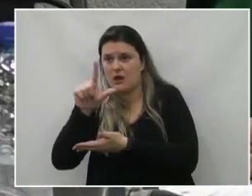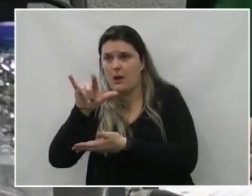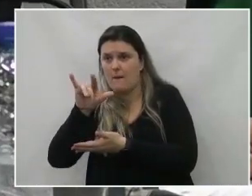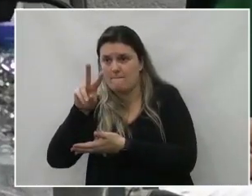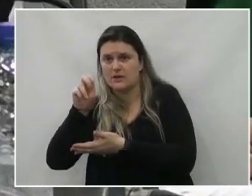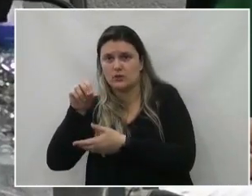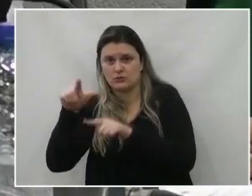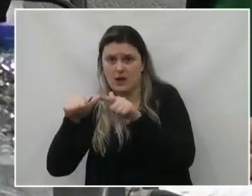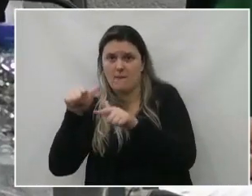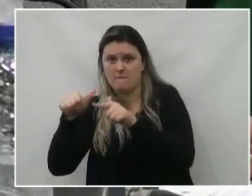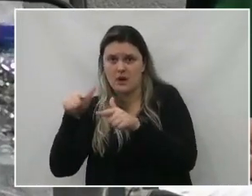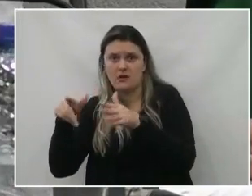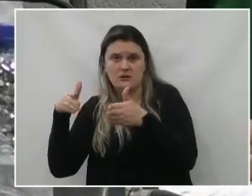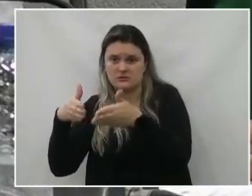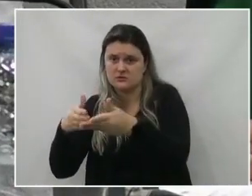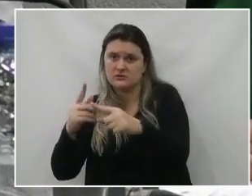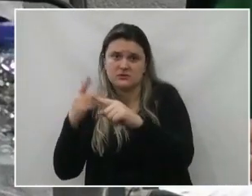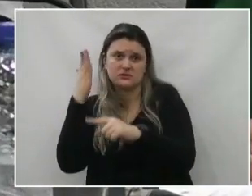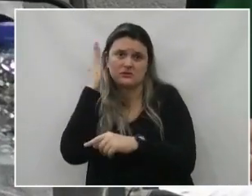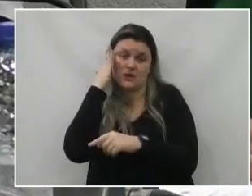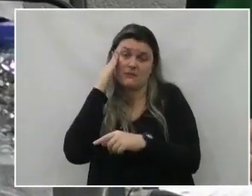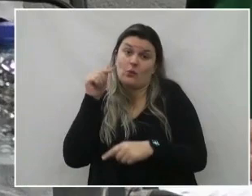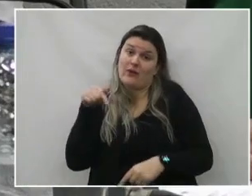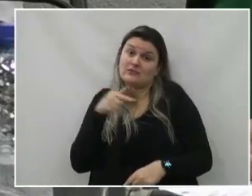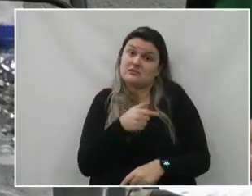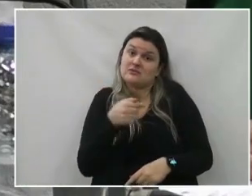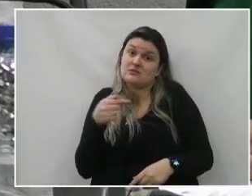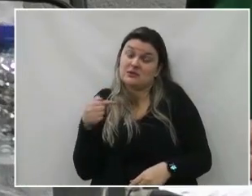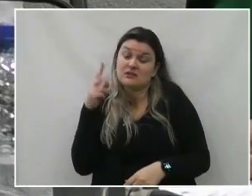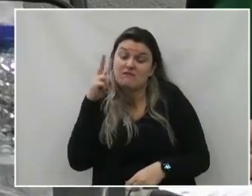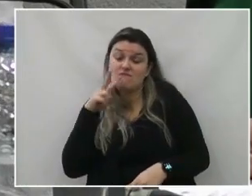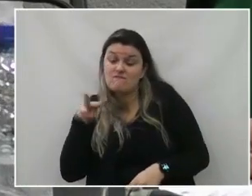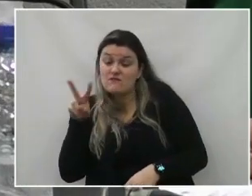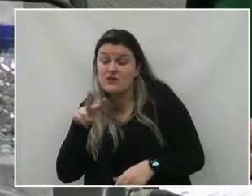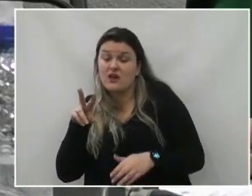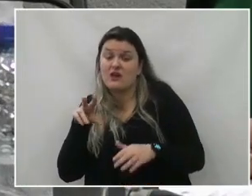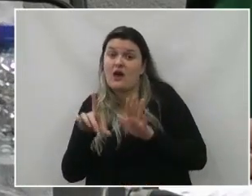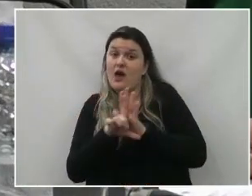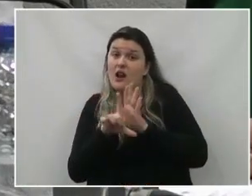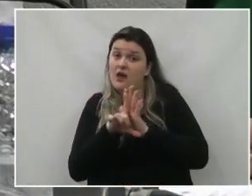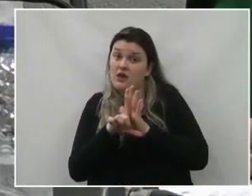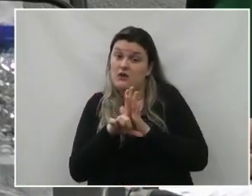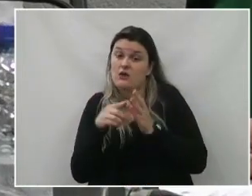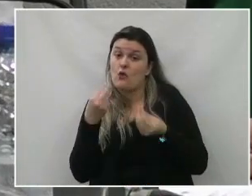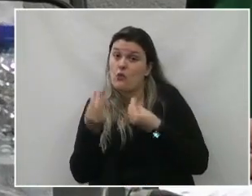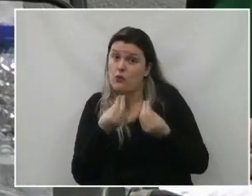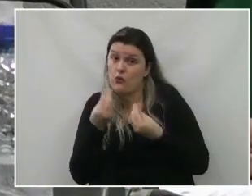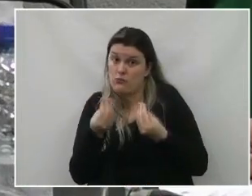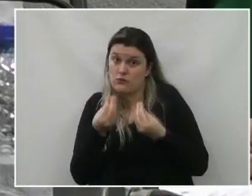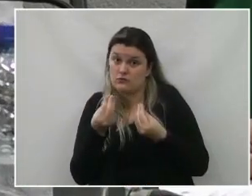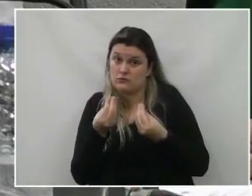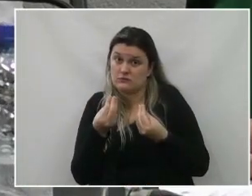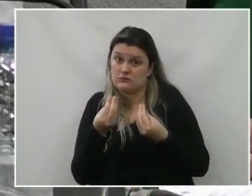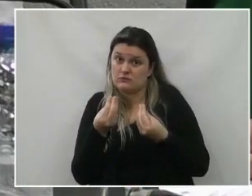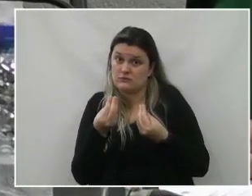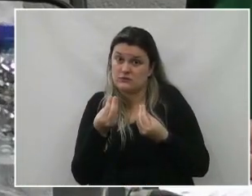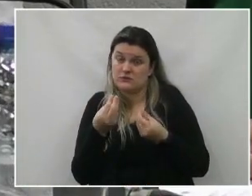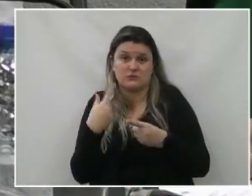vereador Albino que trabalha com isso. Então, esta semana, senhor presidente, nós estaremos vendo a legalidade dessas coisas, porque está